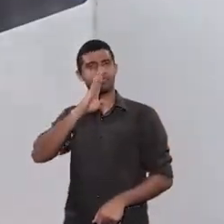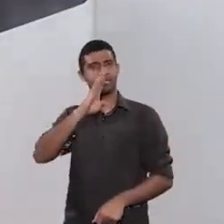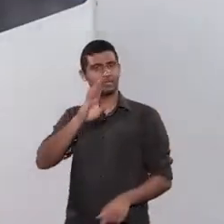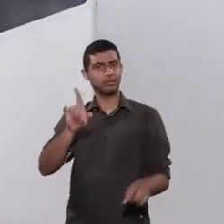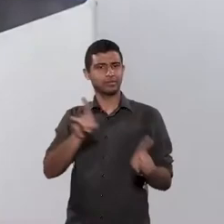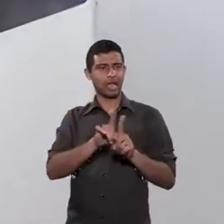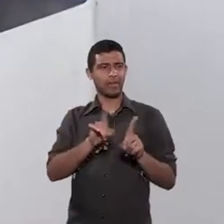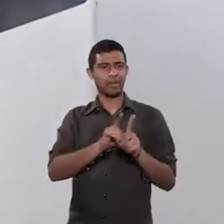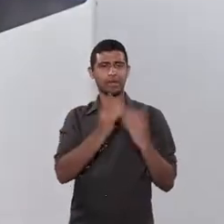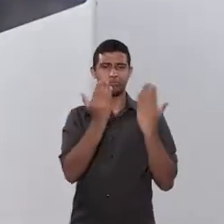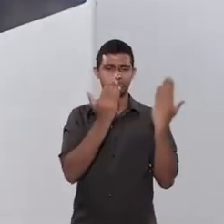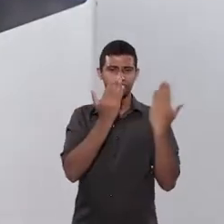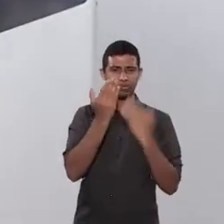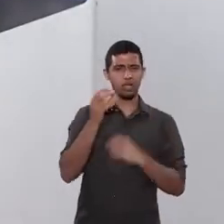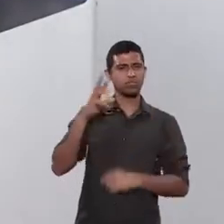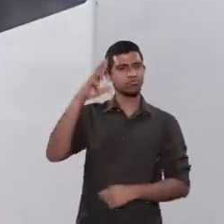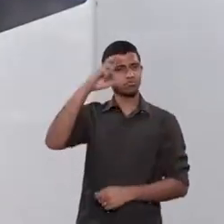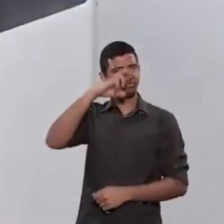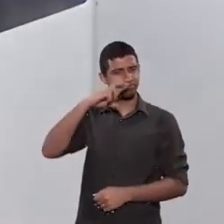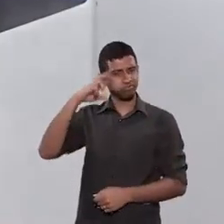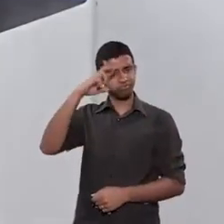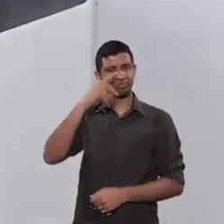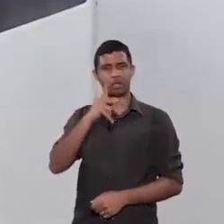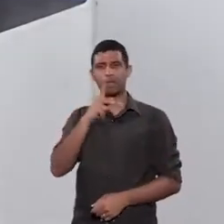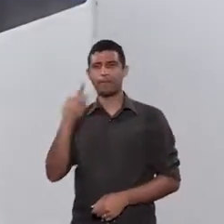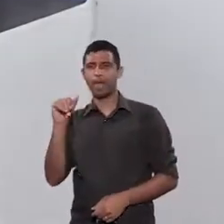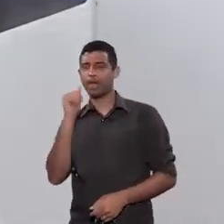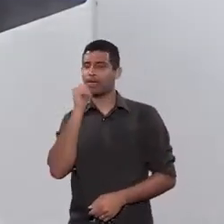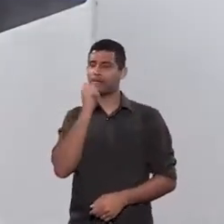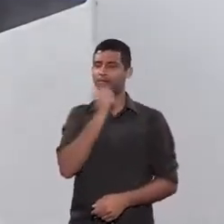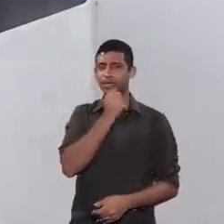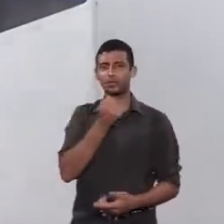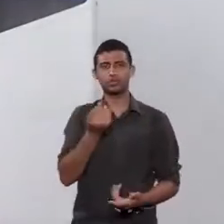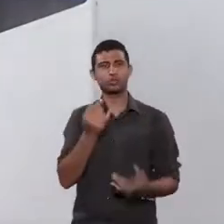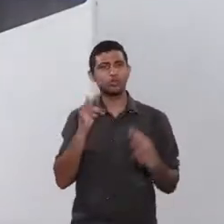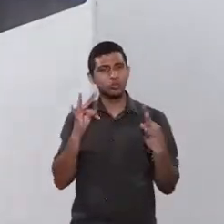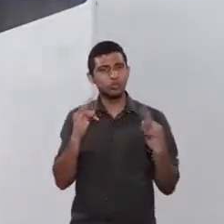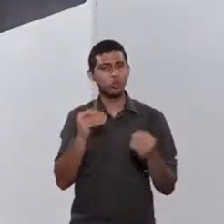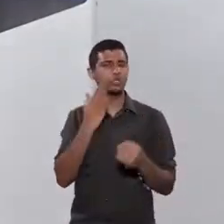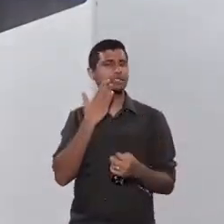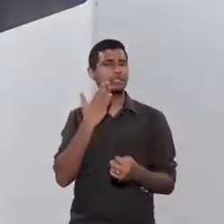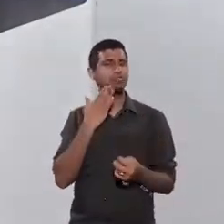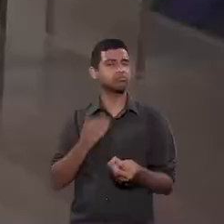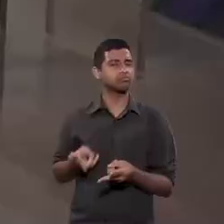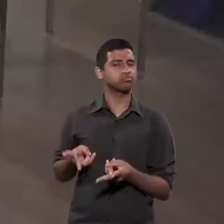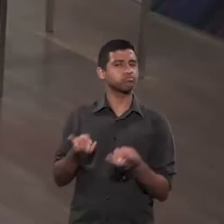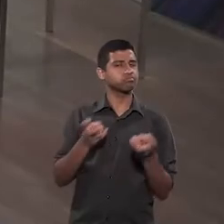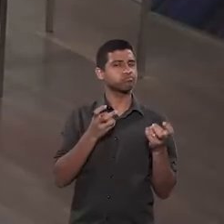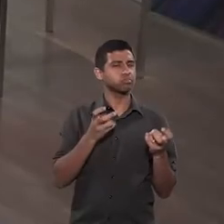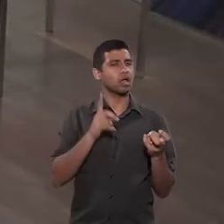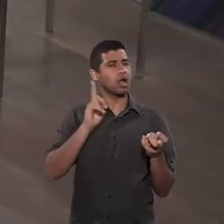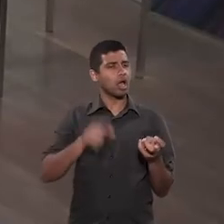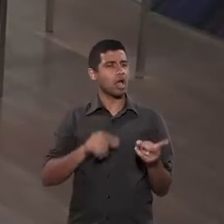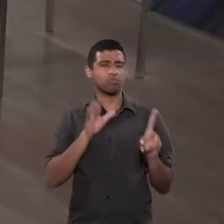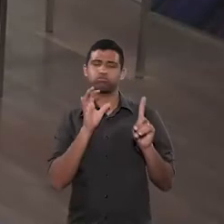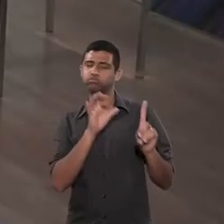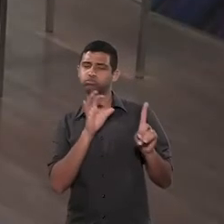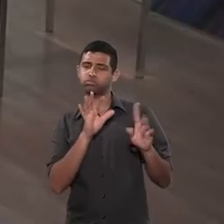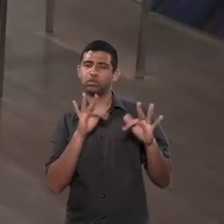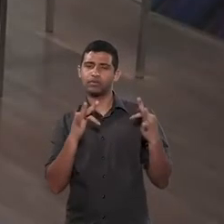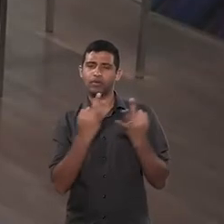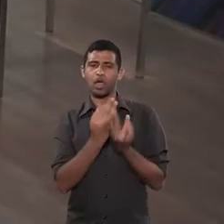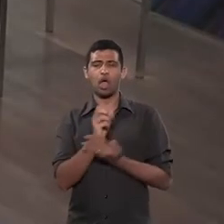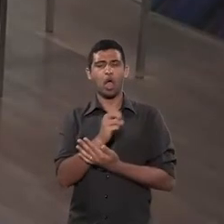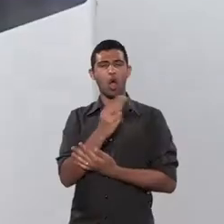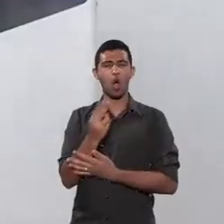de entrada os psicólogos os peritos os pais saber identificar o que é da alienação